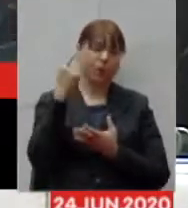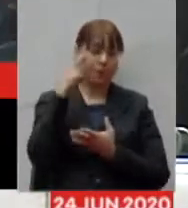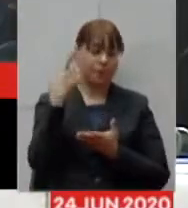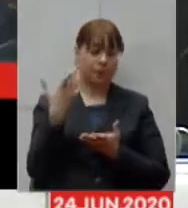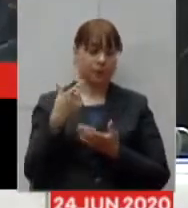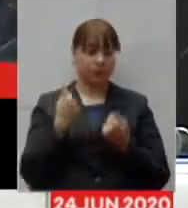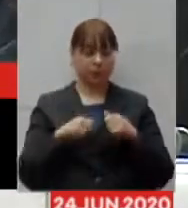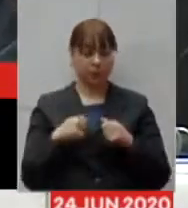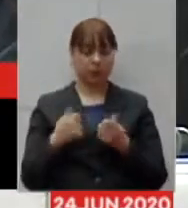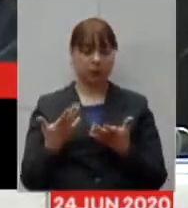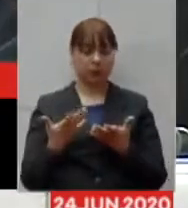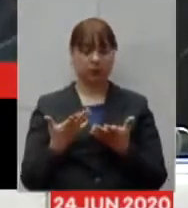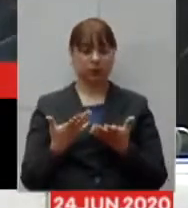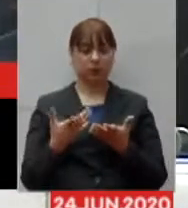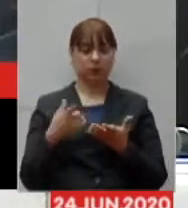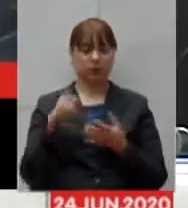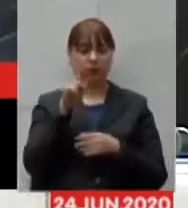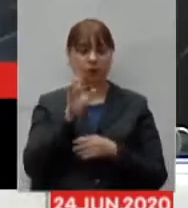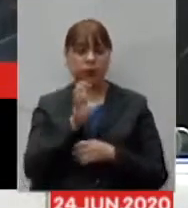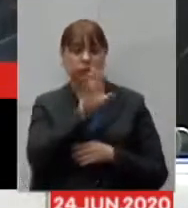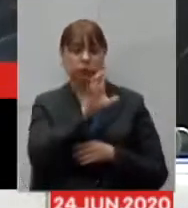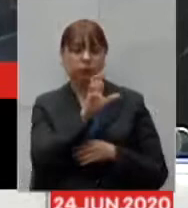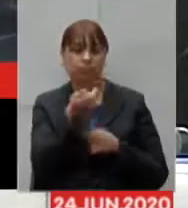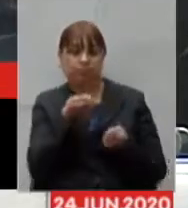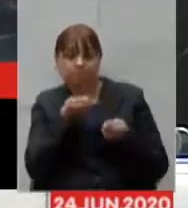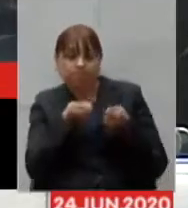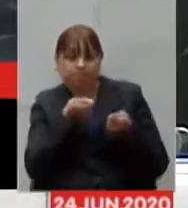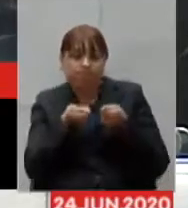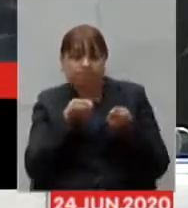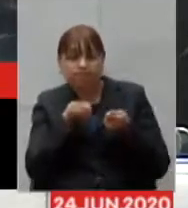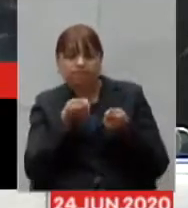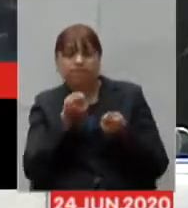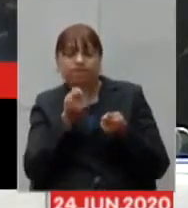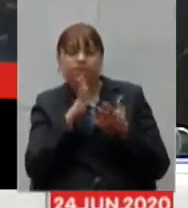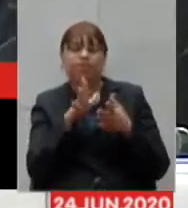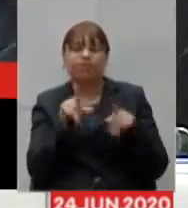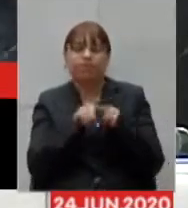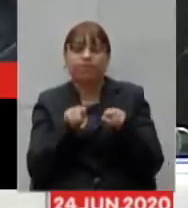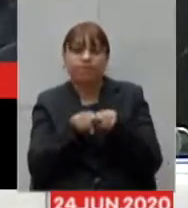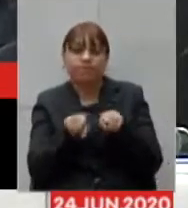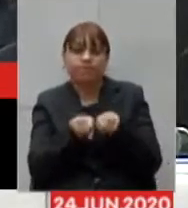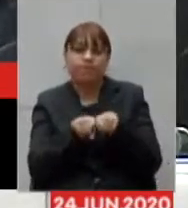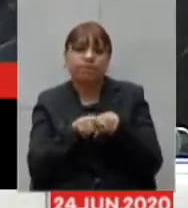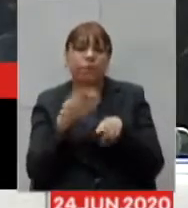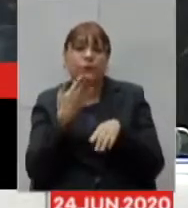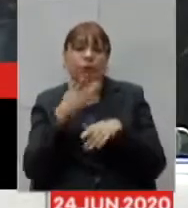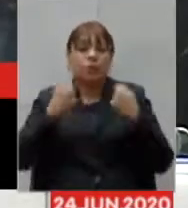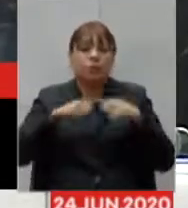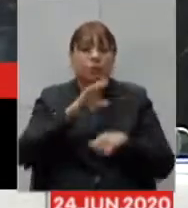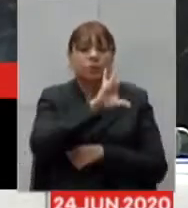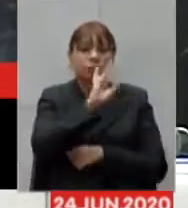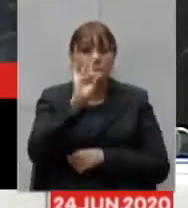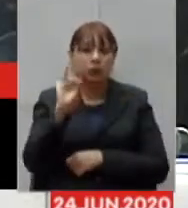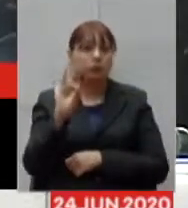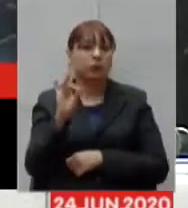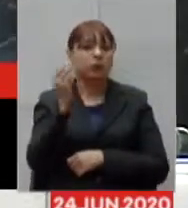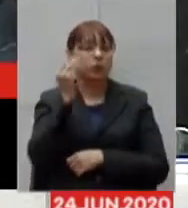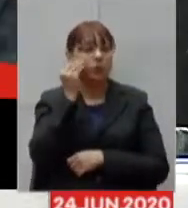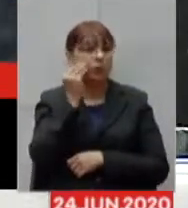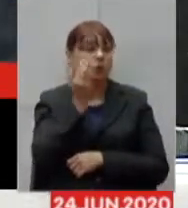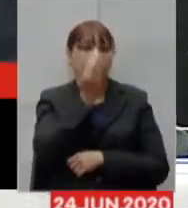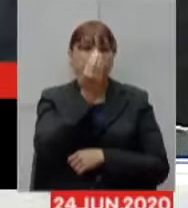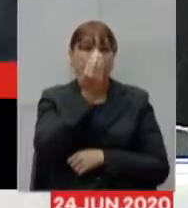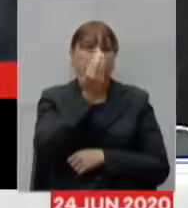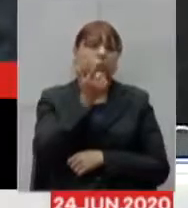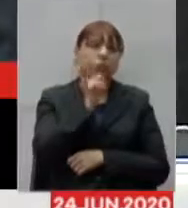contingência macro regional e a estratificação de demanda para que nós possamos à medida que os respiradores venham